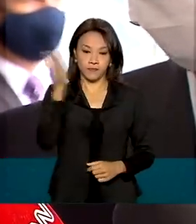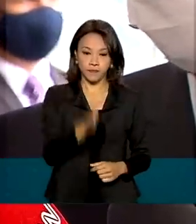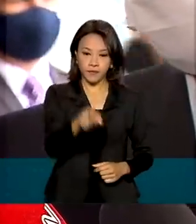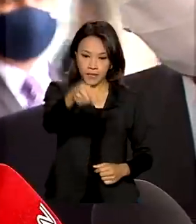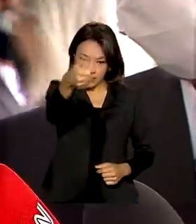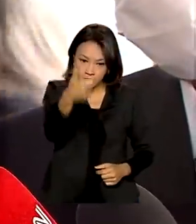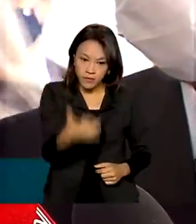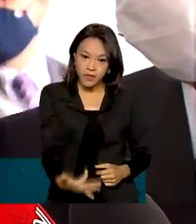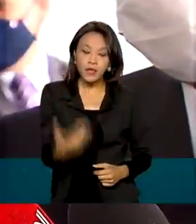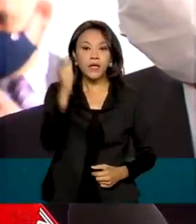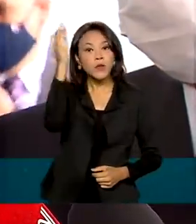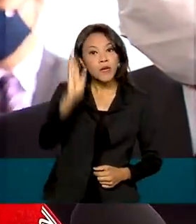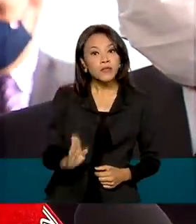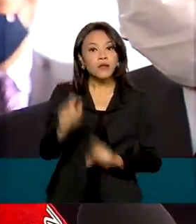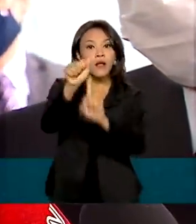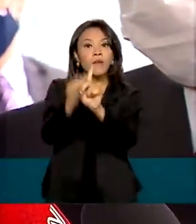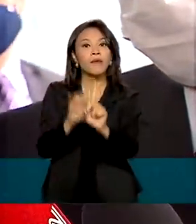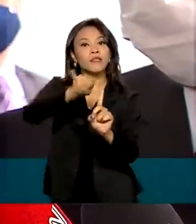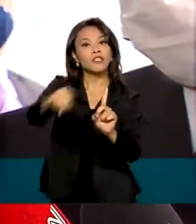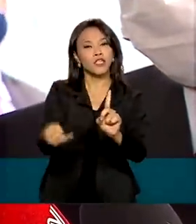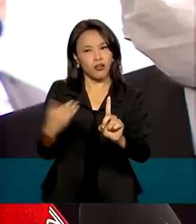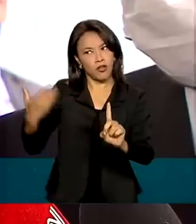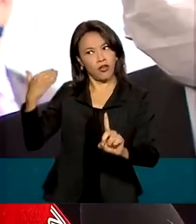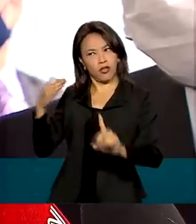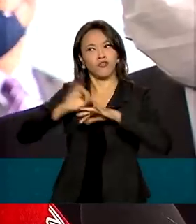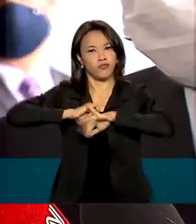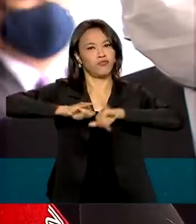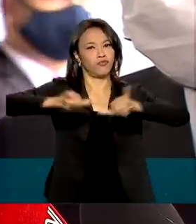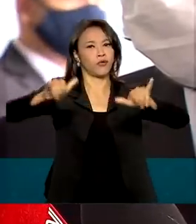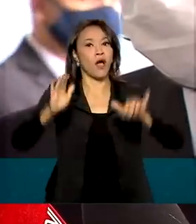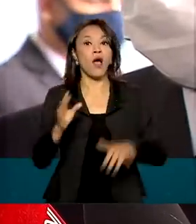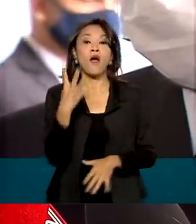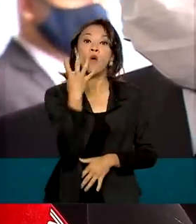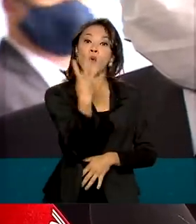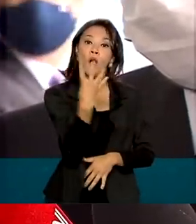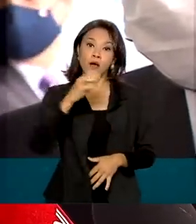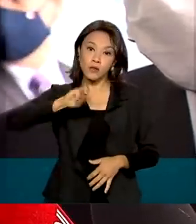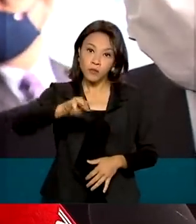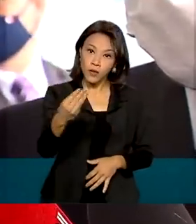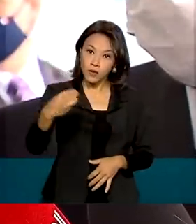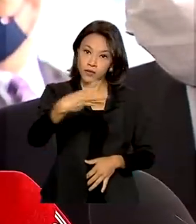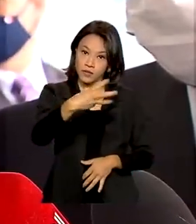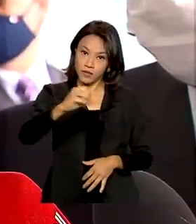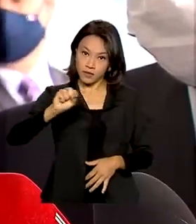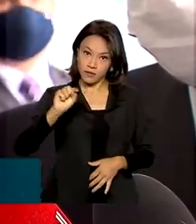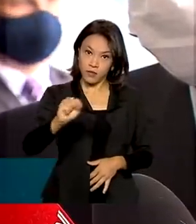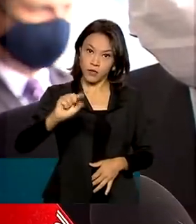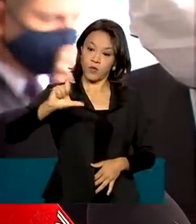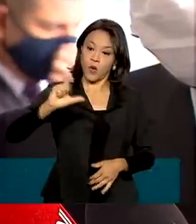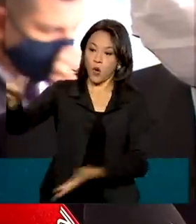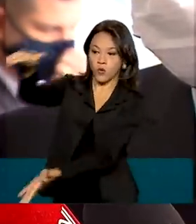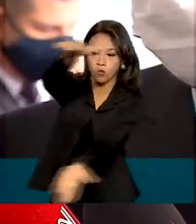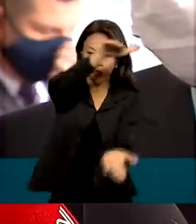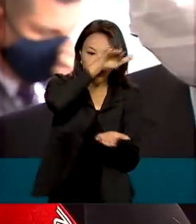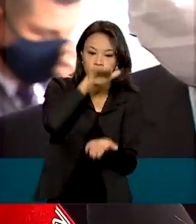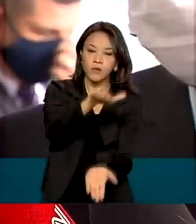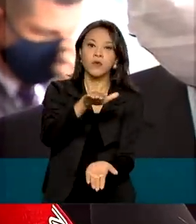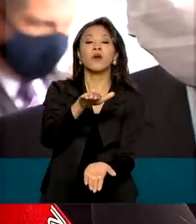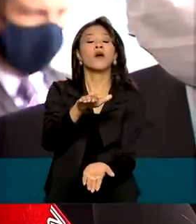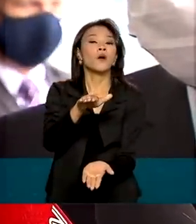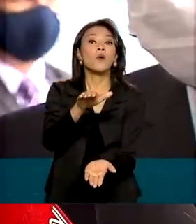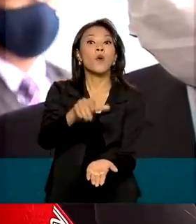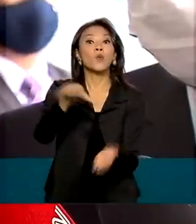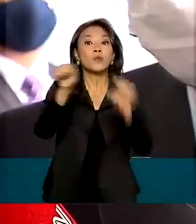no mês de janeiro, como já anunciei, receberá 4 milhões e 300 mil doses. Com a capacidade do nosso sistema de saúde,